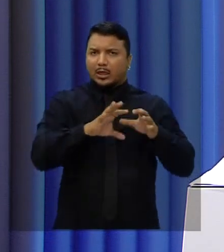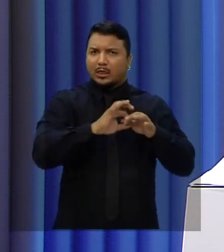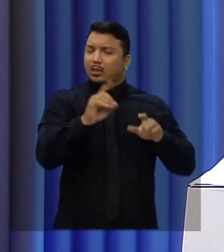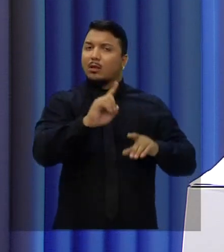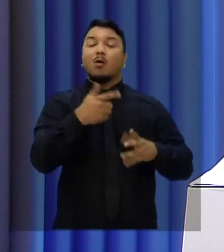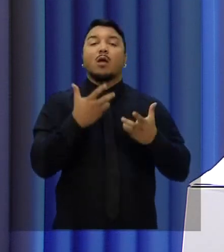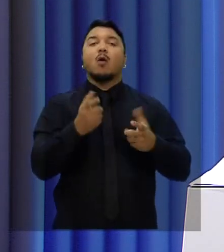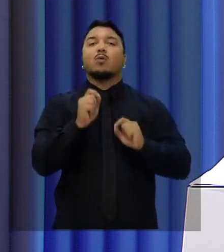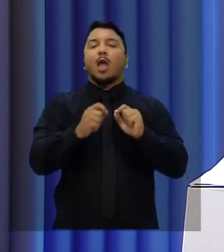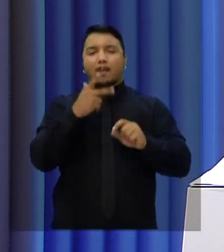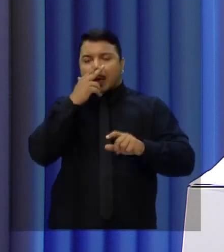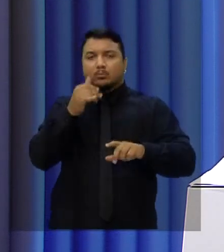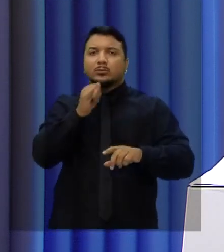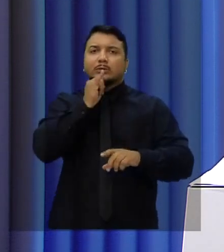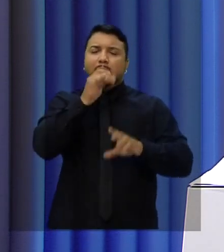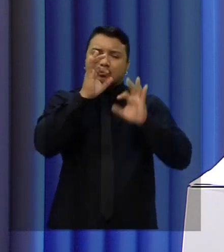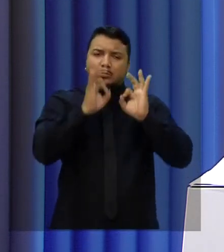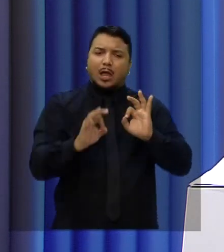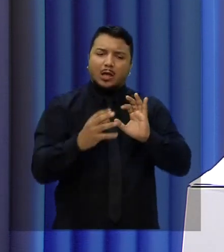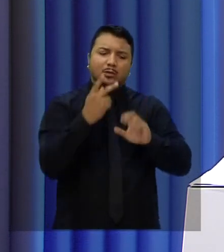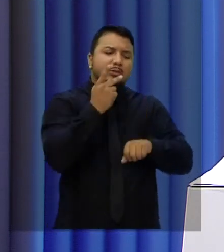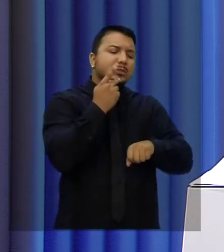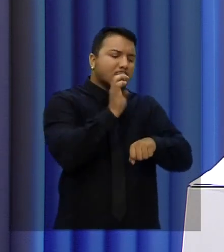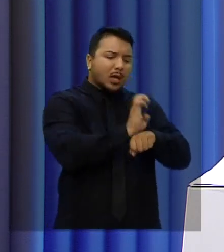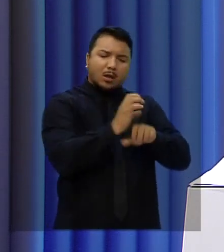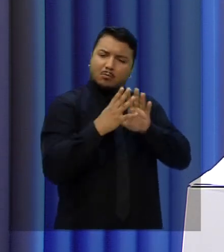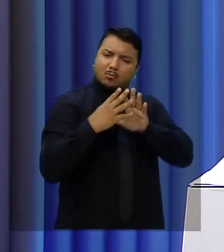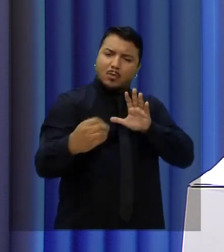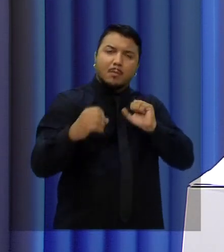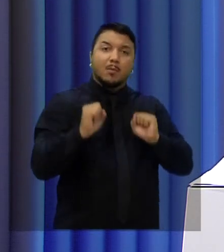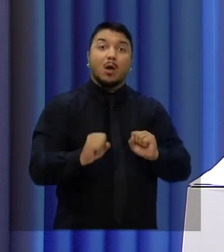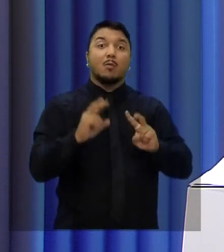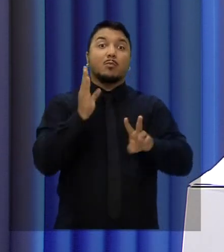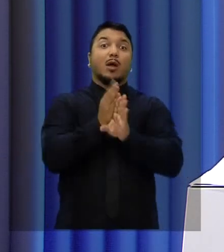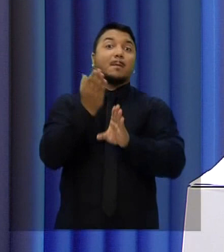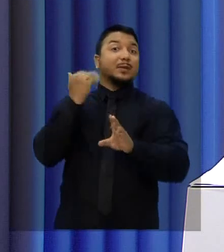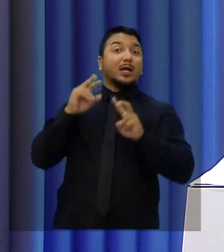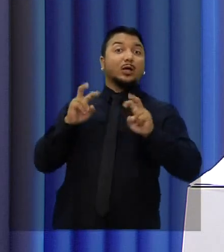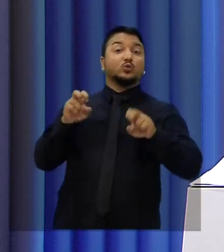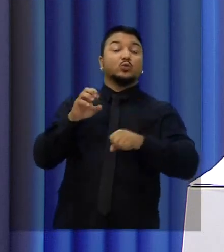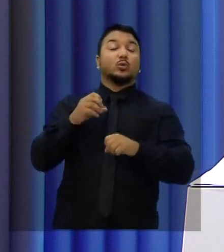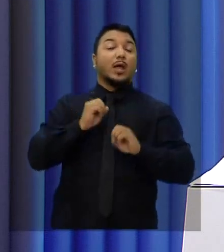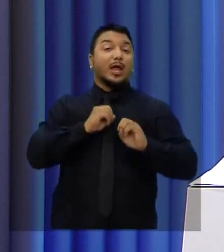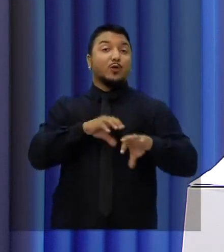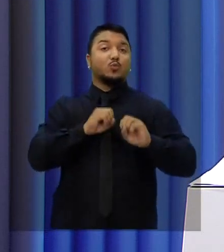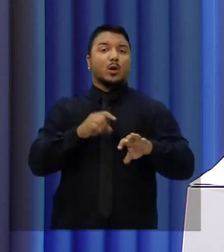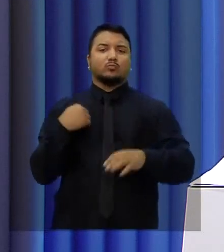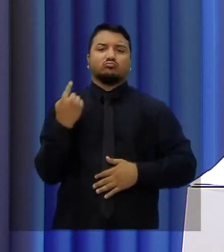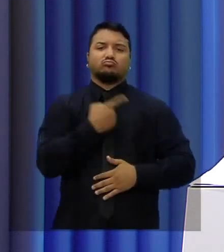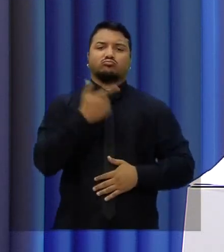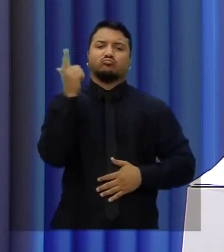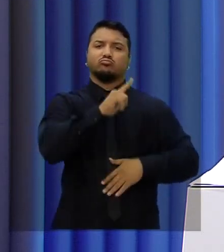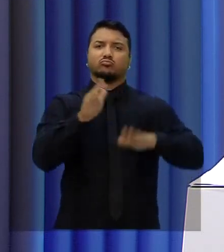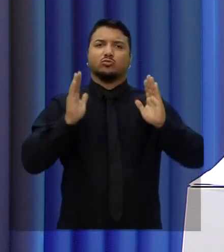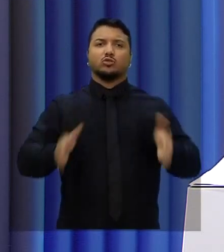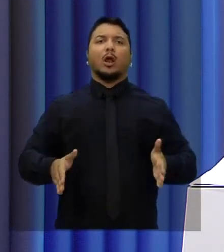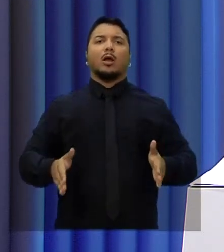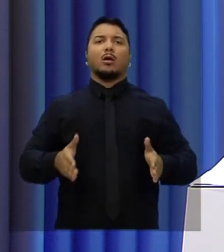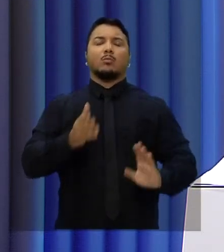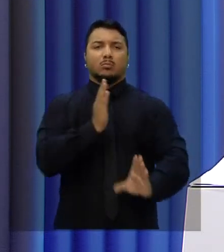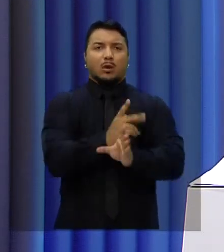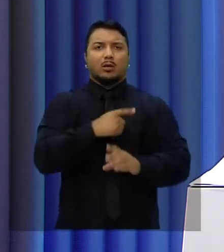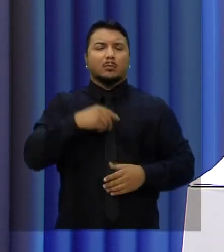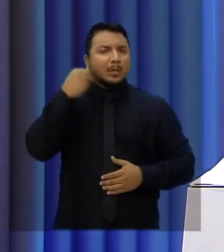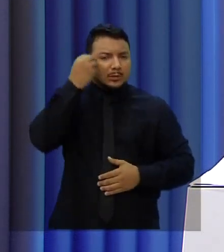saúde pública brasileira. Há um tempo atrás, dizia-se isso da educação. Muita gente desconfiou e a gente conseguiu. Com competência,